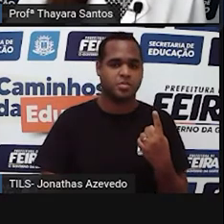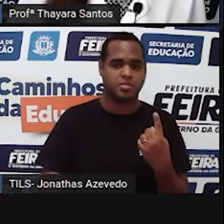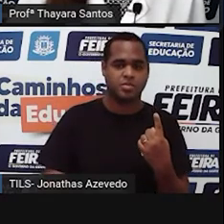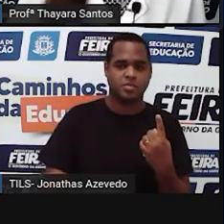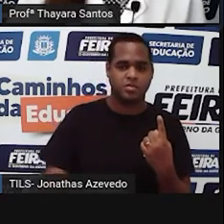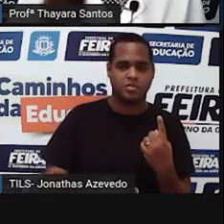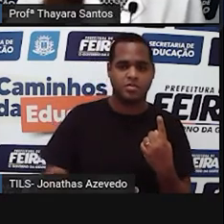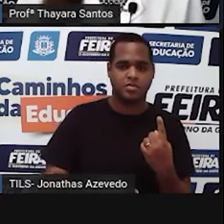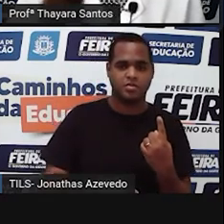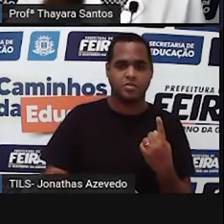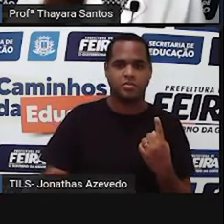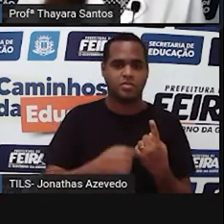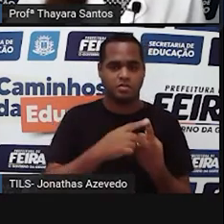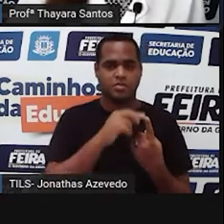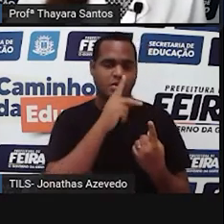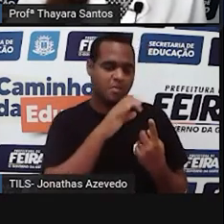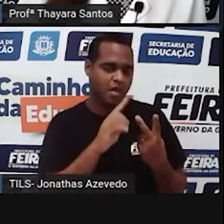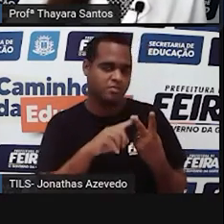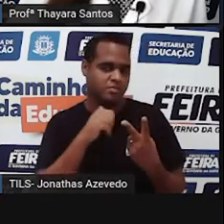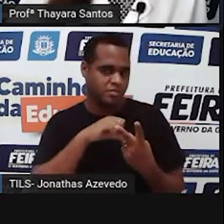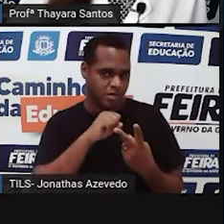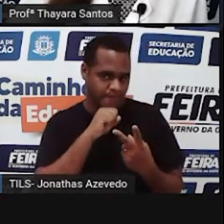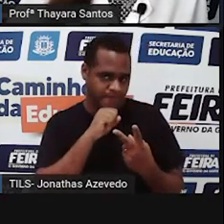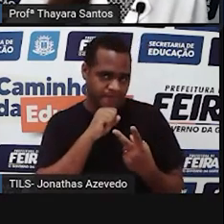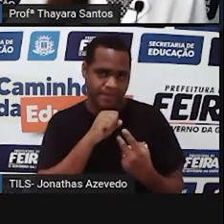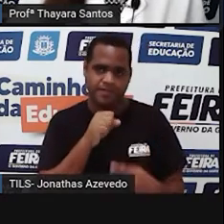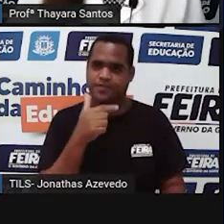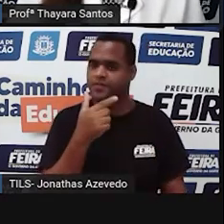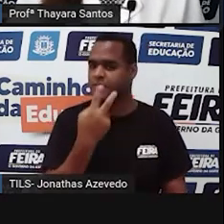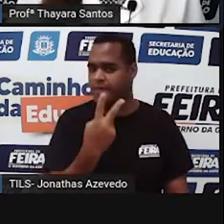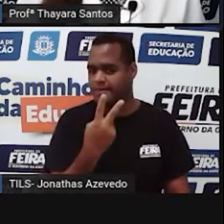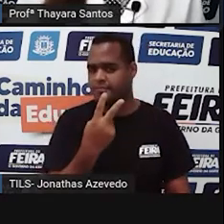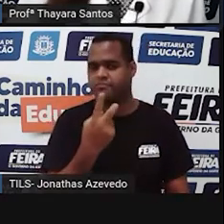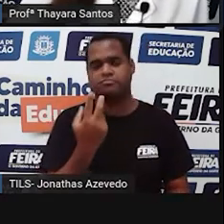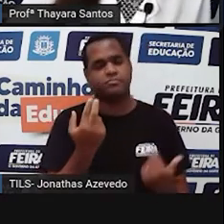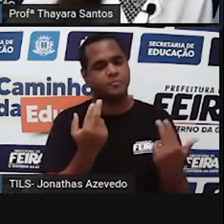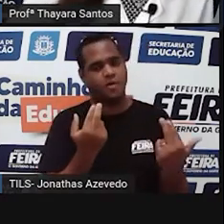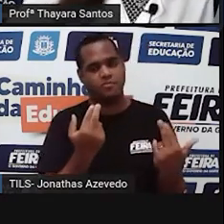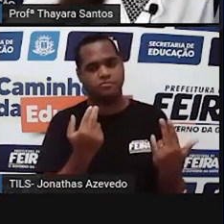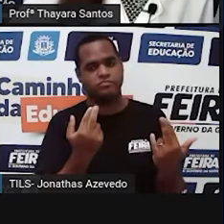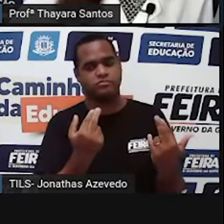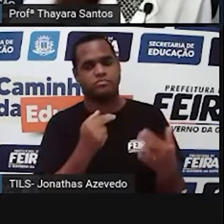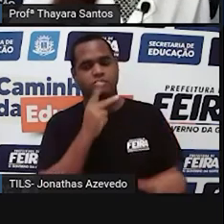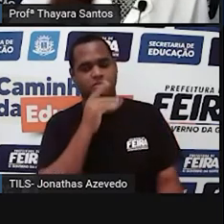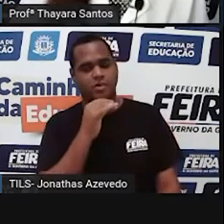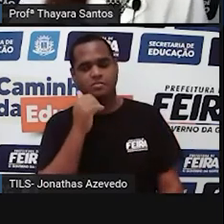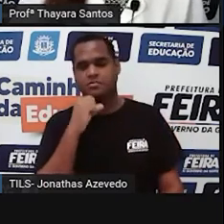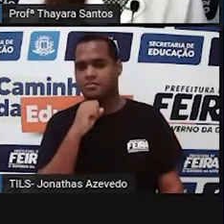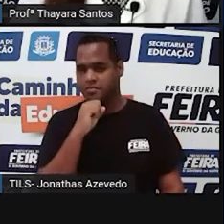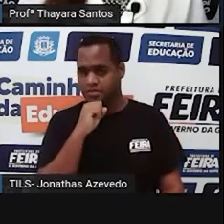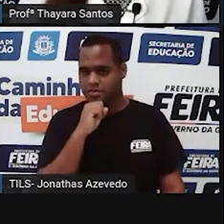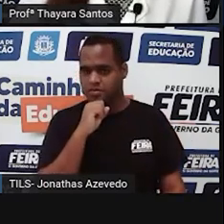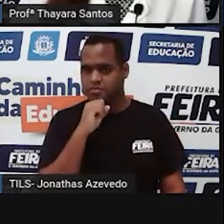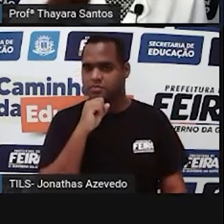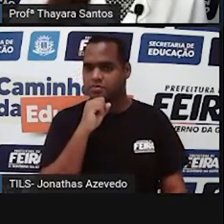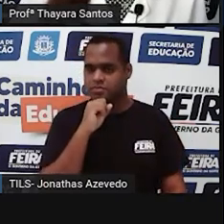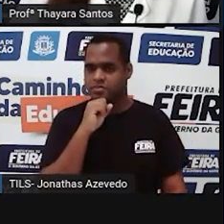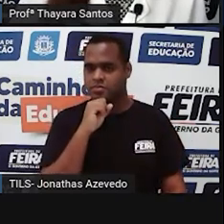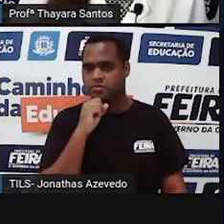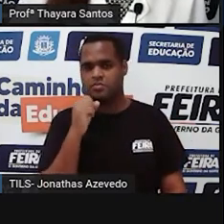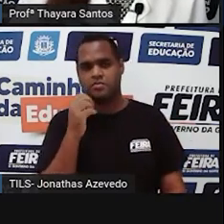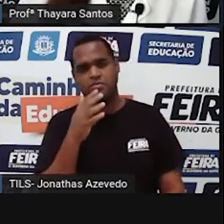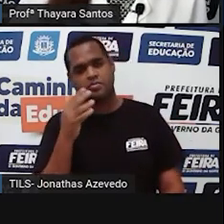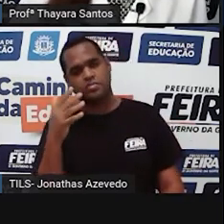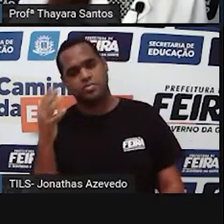do pai, outro alelo herdado da mãe. O cromossomo 2, a mesma coisa. Um alelo herdado do pai, o outro da mãe. E isso